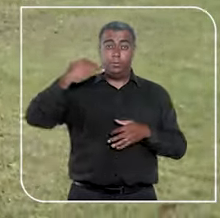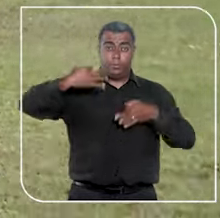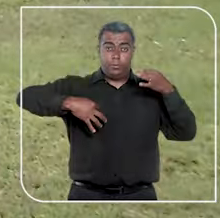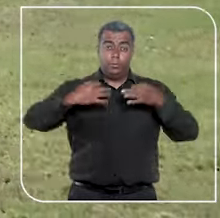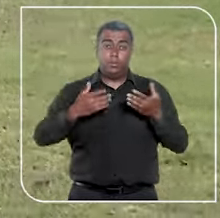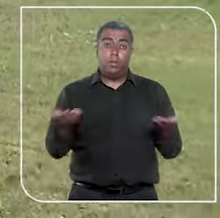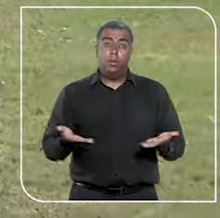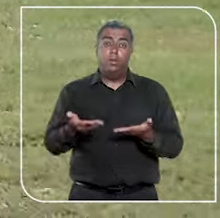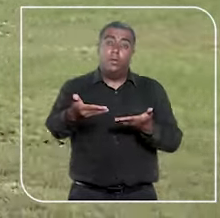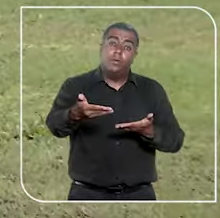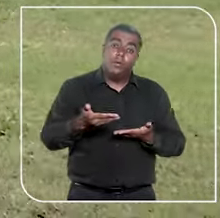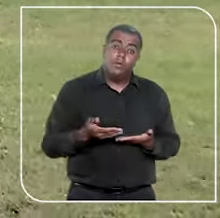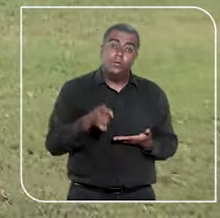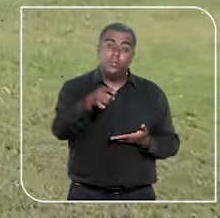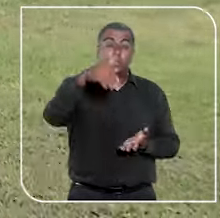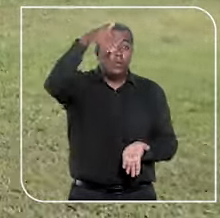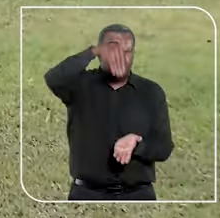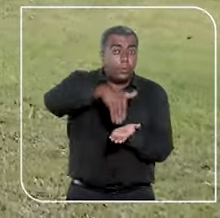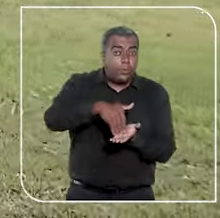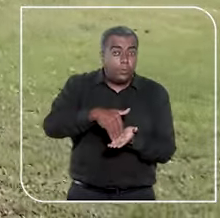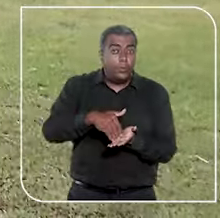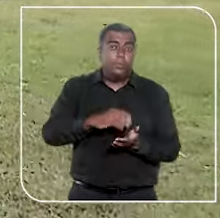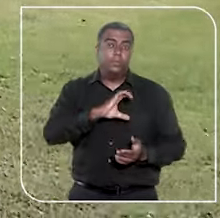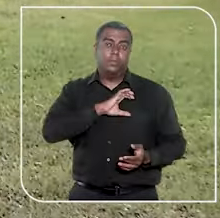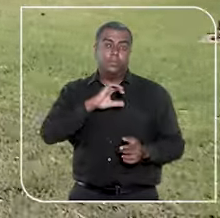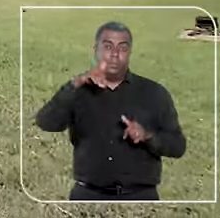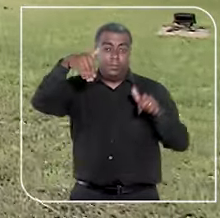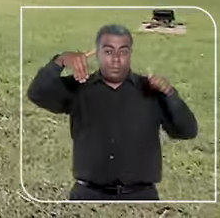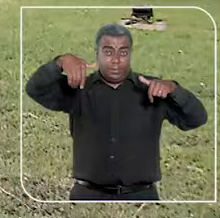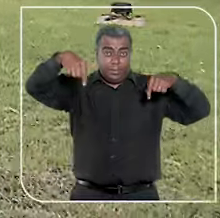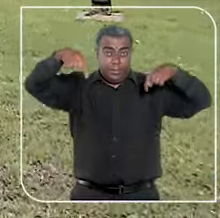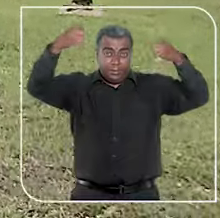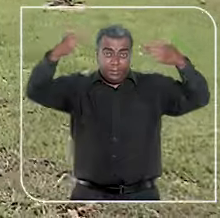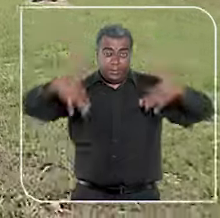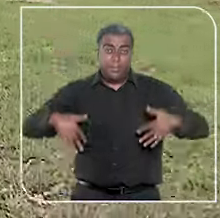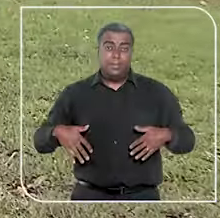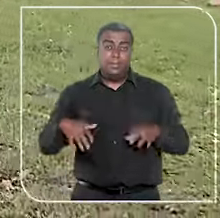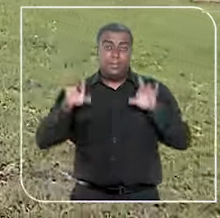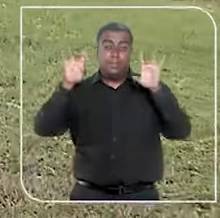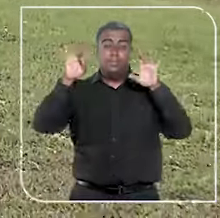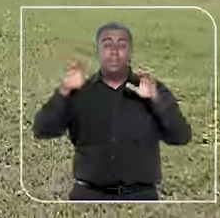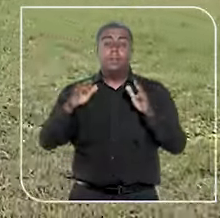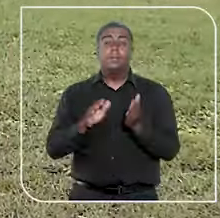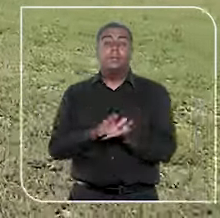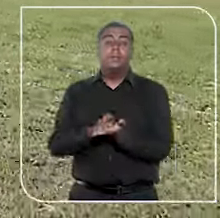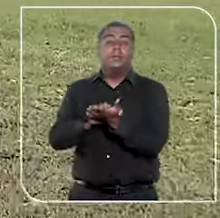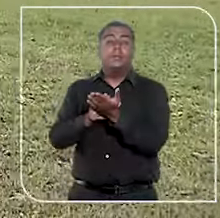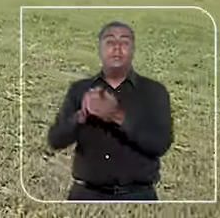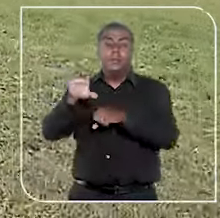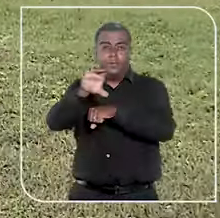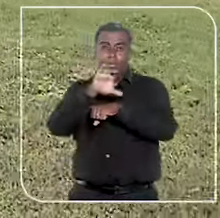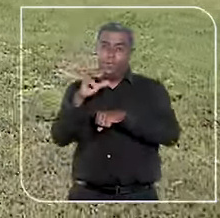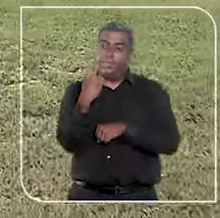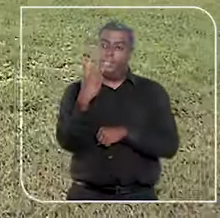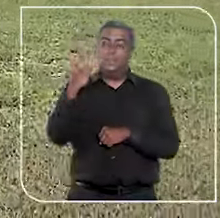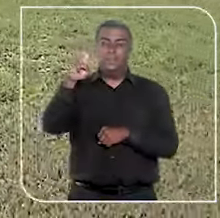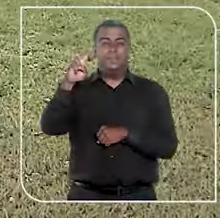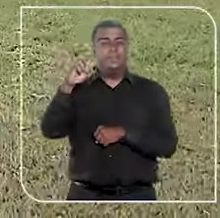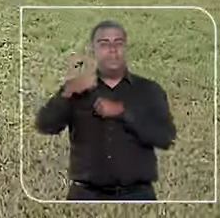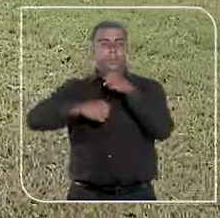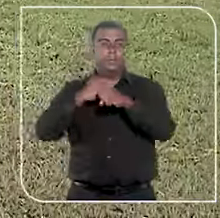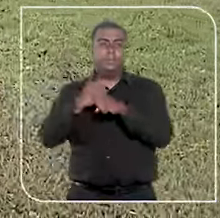te convido para vir comigo ao último capítulo da série especial em homenagem aos 35 anos da Constituição.